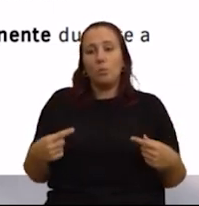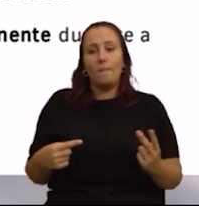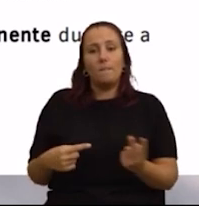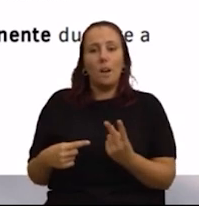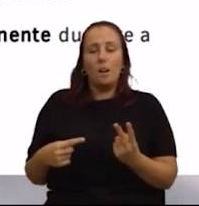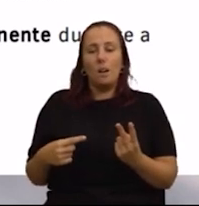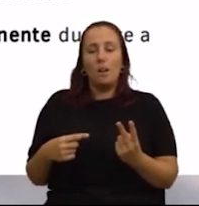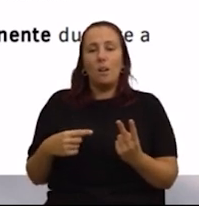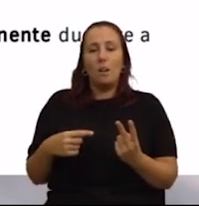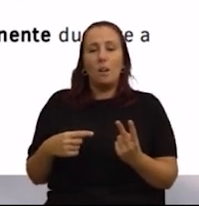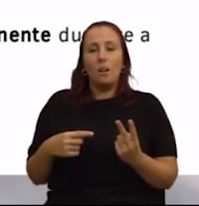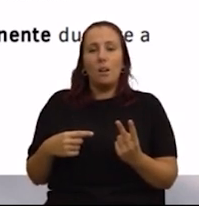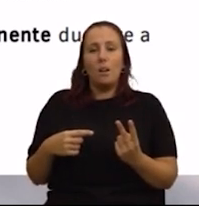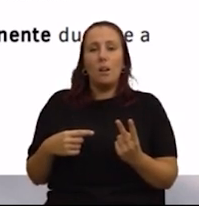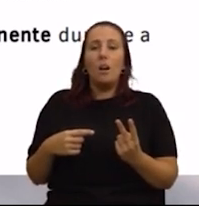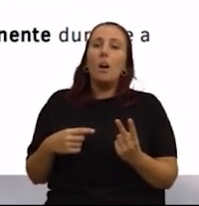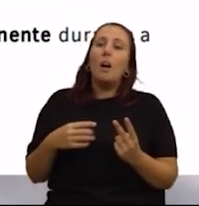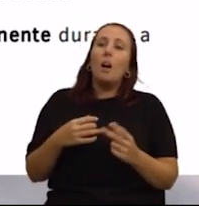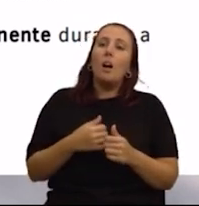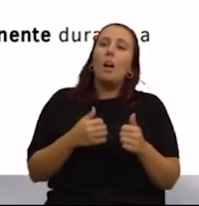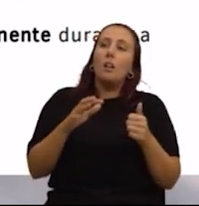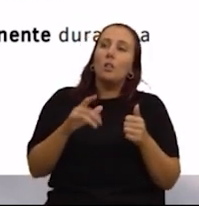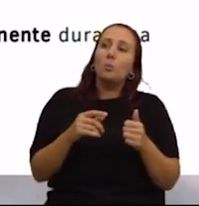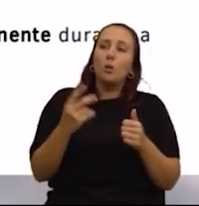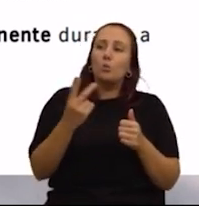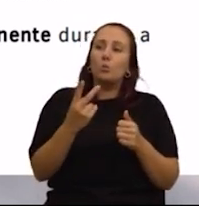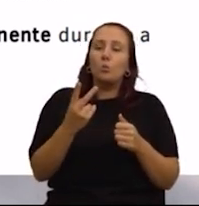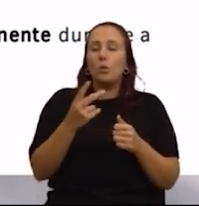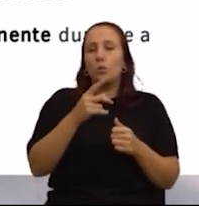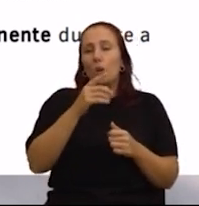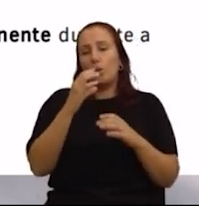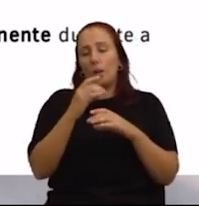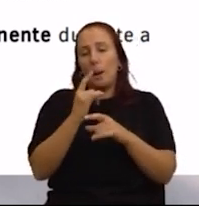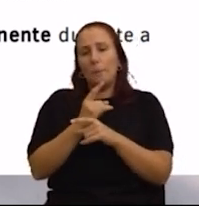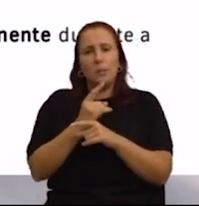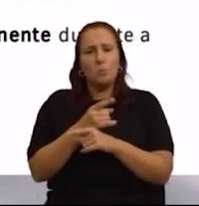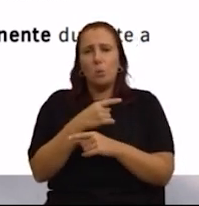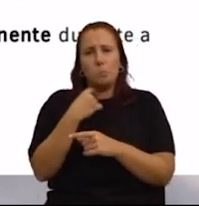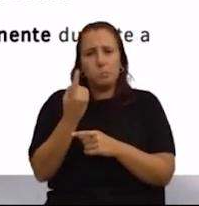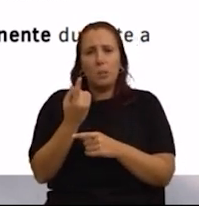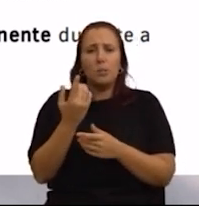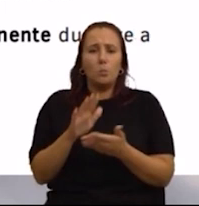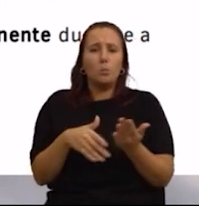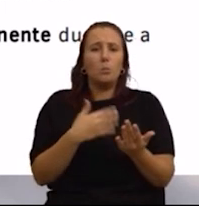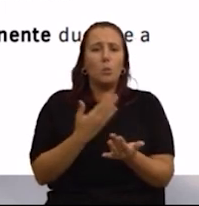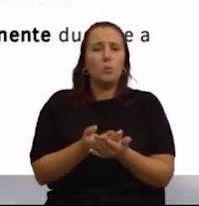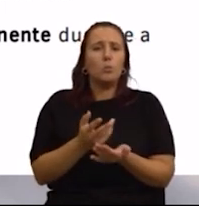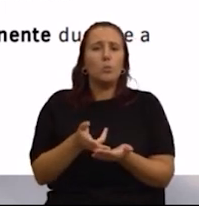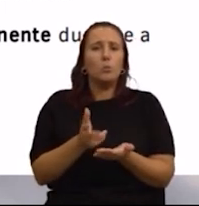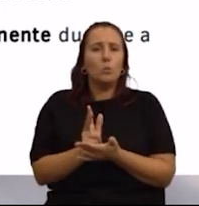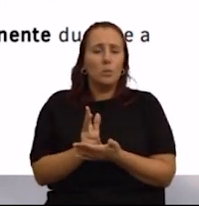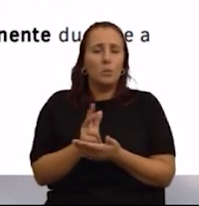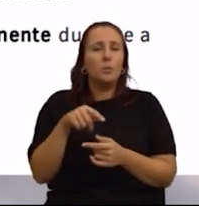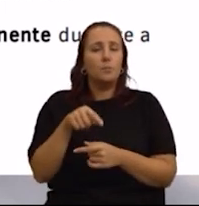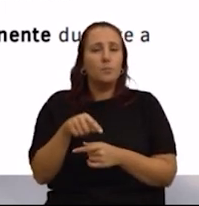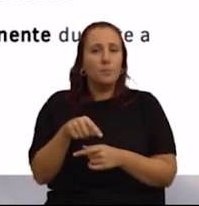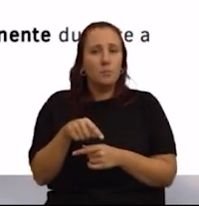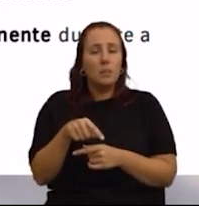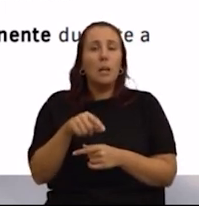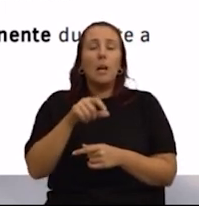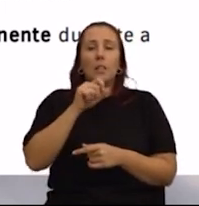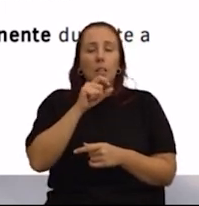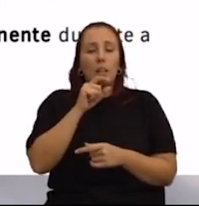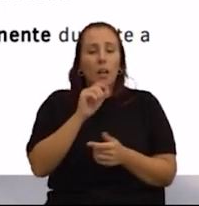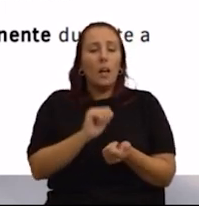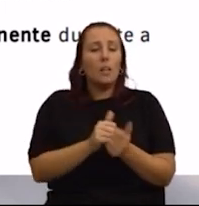conseguirem, atualmente, em Lisboa, estar as duas no mesmo autocarro. E, portanto, o livro propõe que, a este respeito, seja